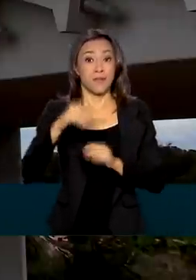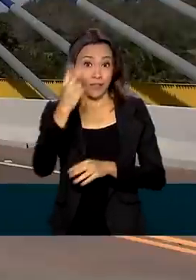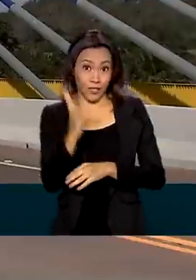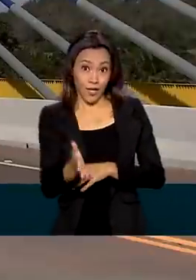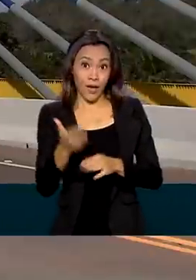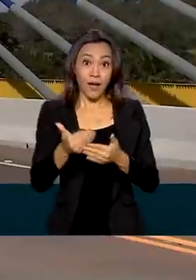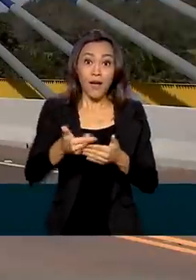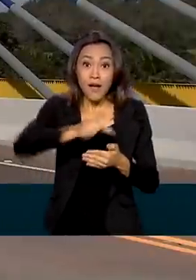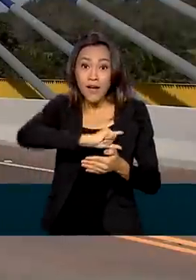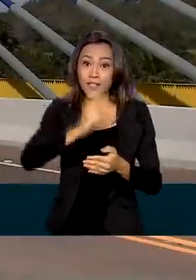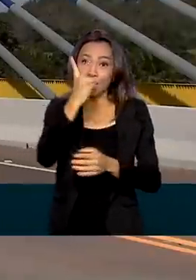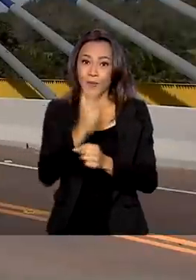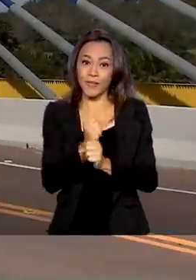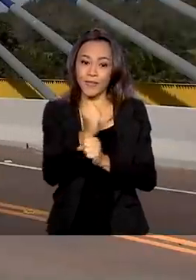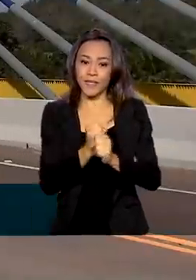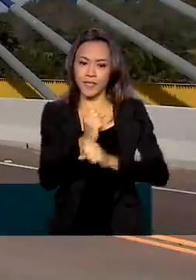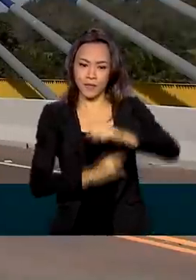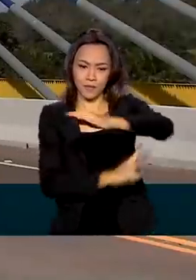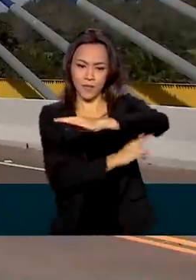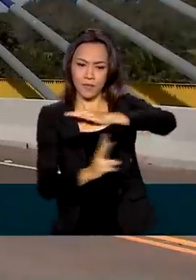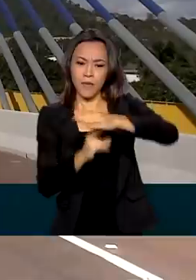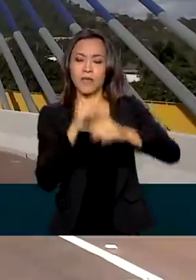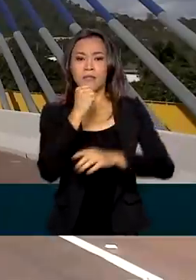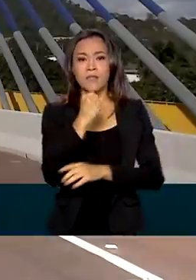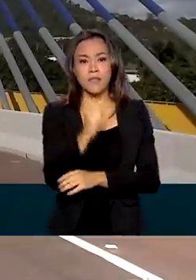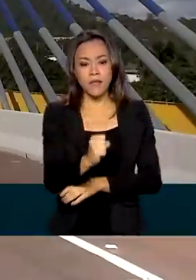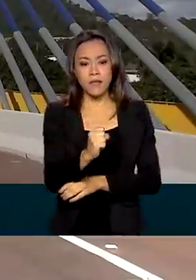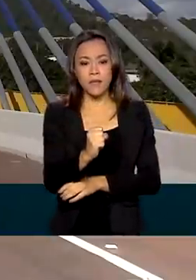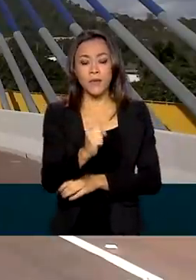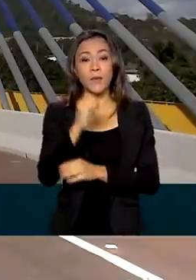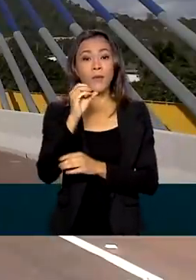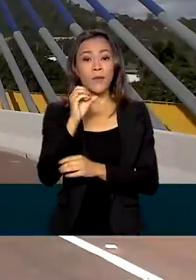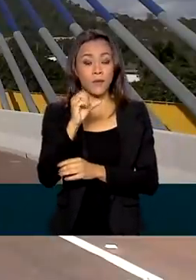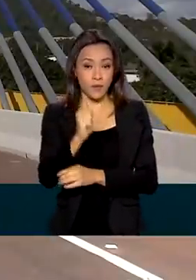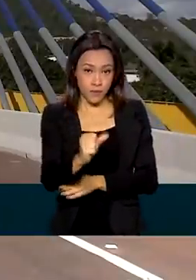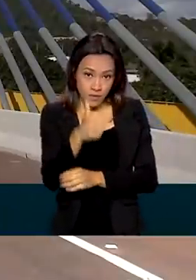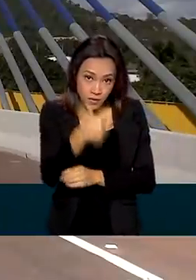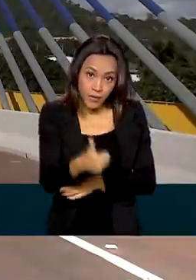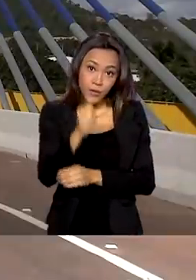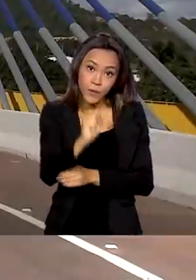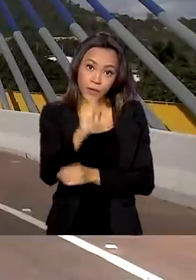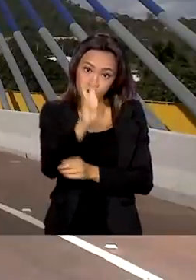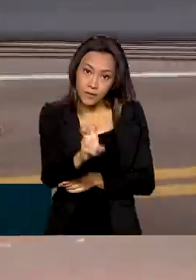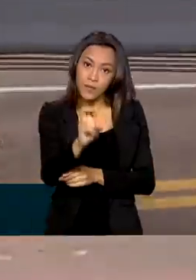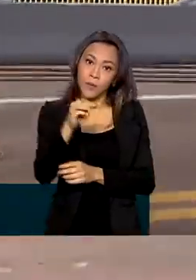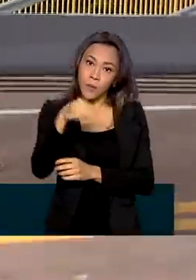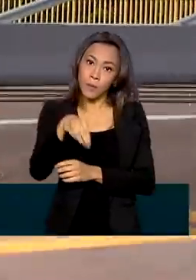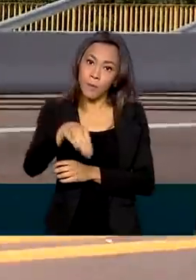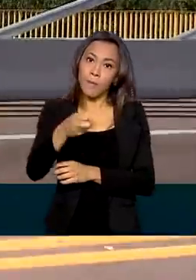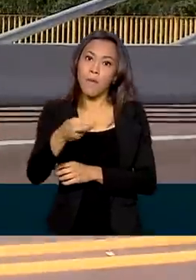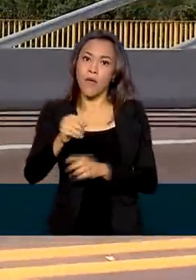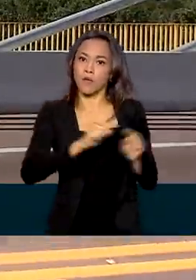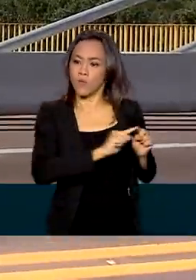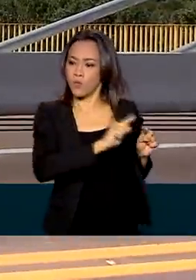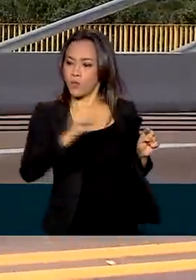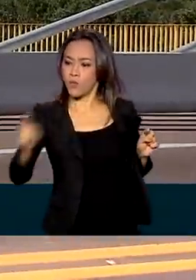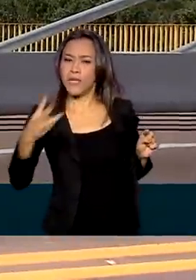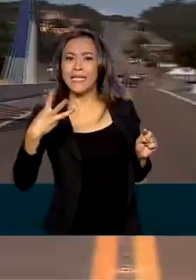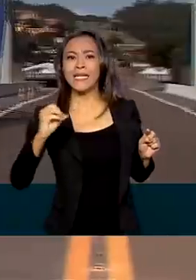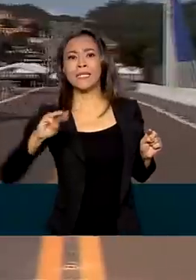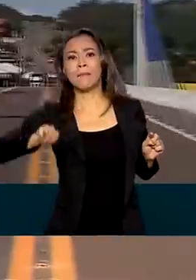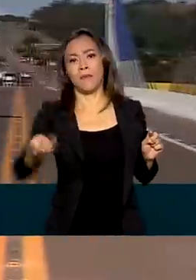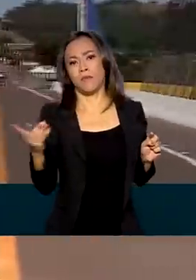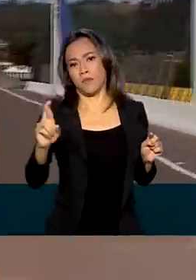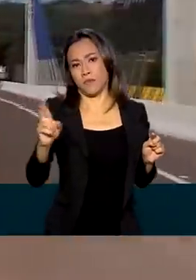estalhada tem 185 metros de extensão e custou 30 milhões de reais. A via vai ter impacto